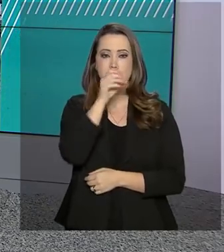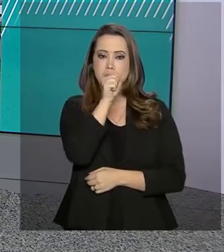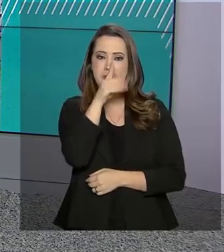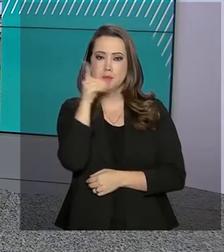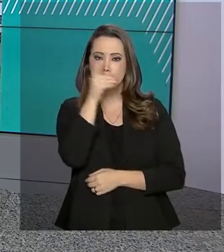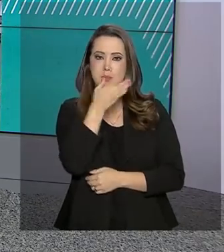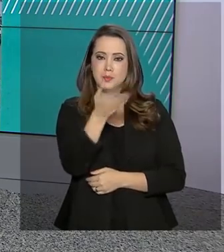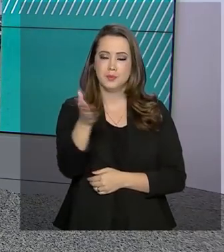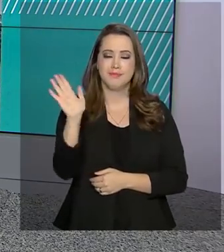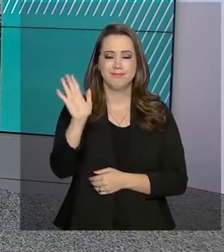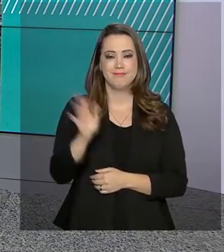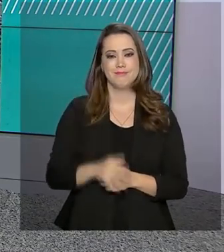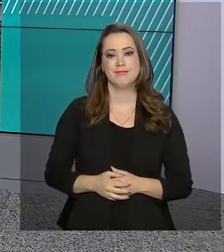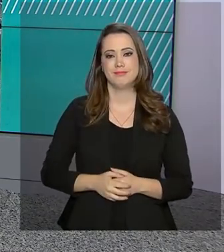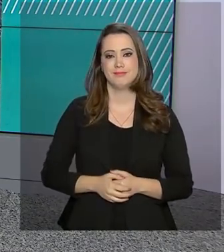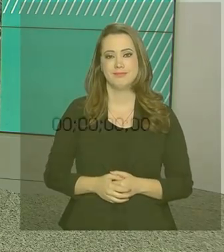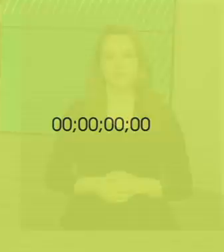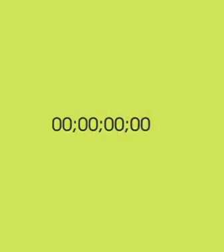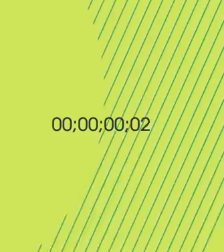fim de semana para você e até lá.